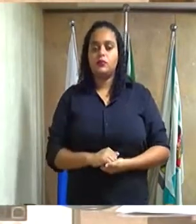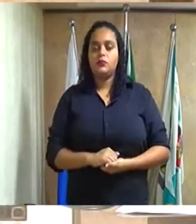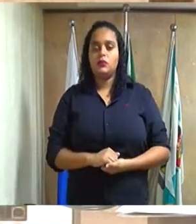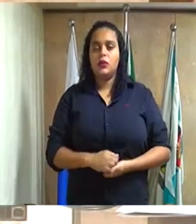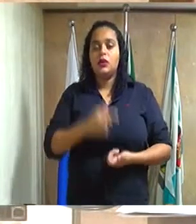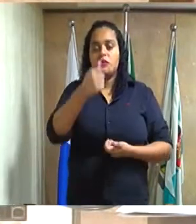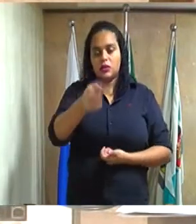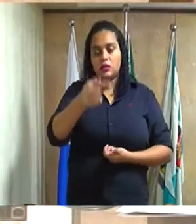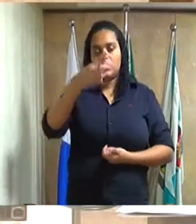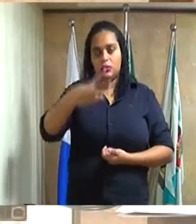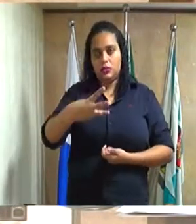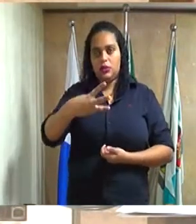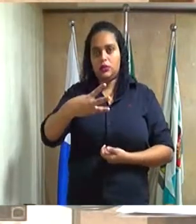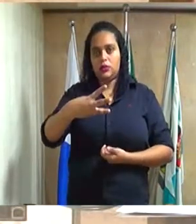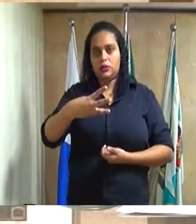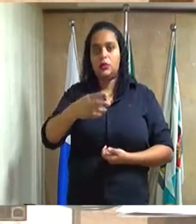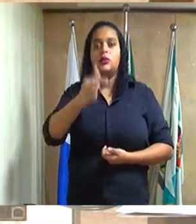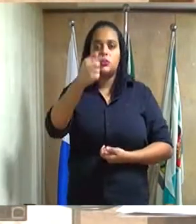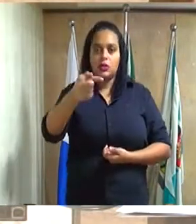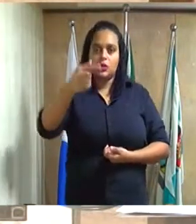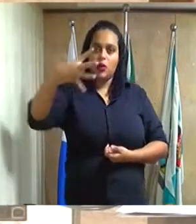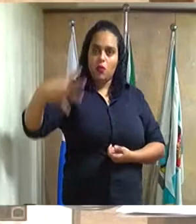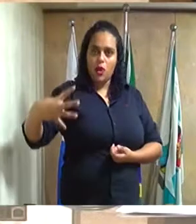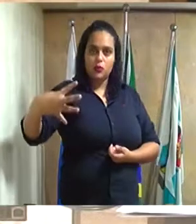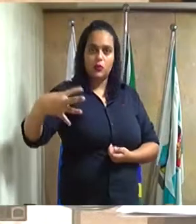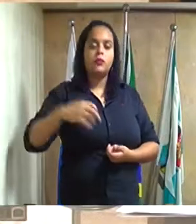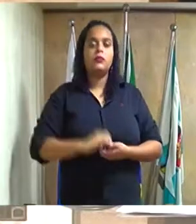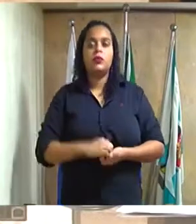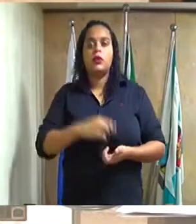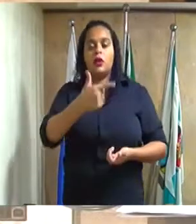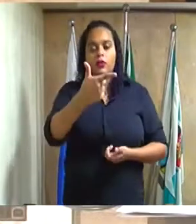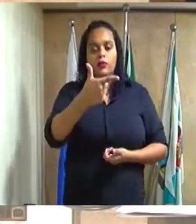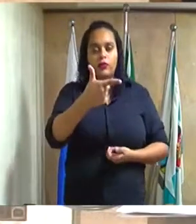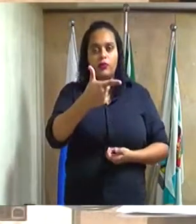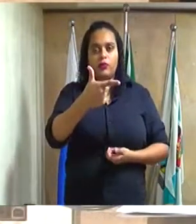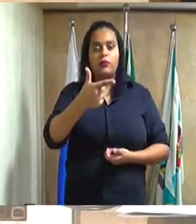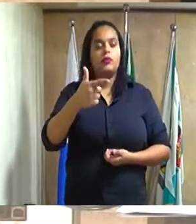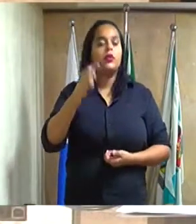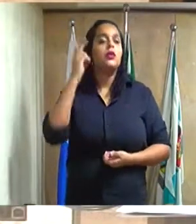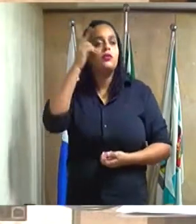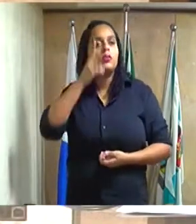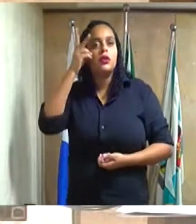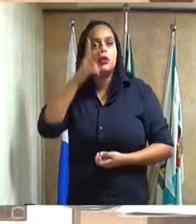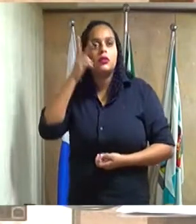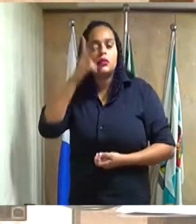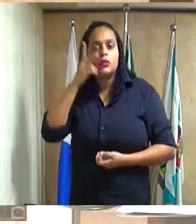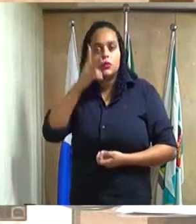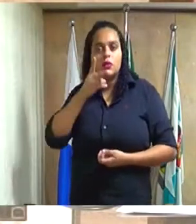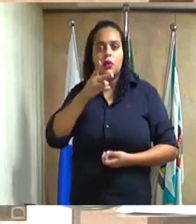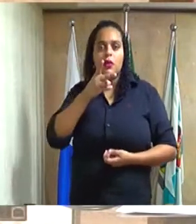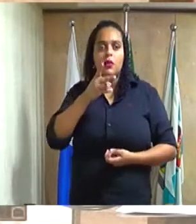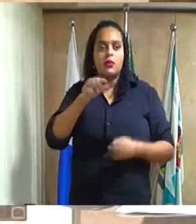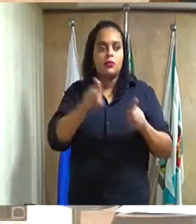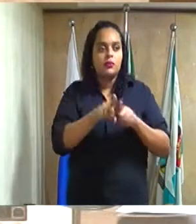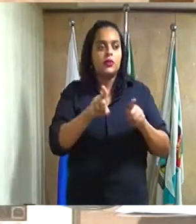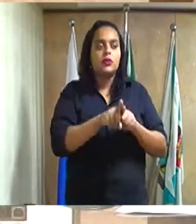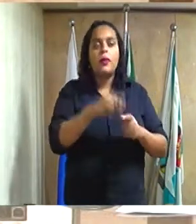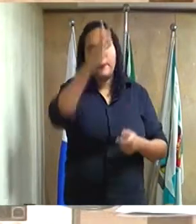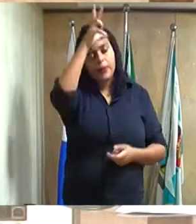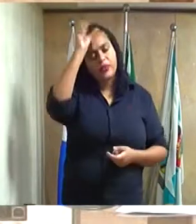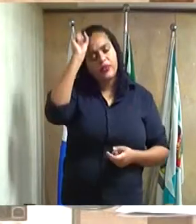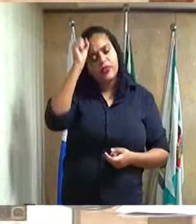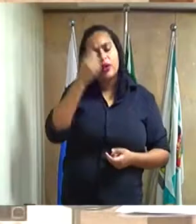73, 74, da excelentíssima senhora vereadora Maria Landerleide, de Assis Duarte, solicitando ao senhora senhor prefeito,